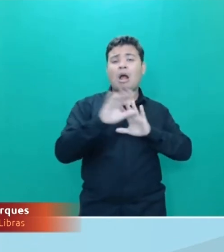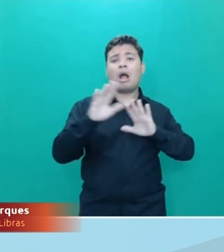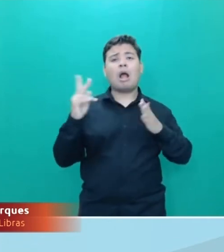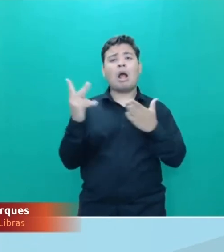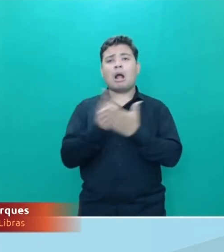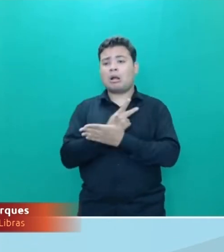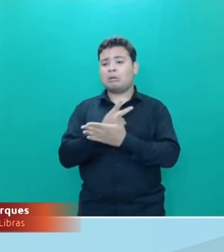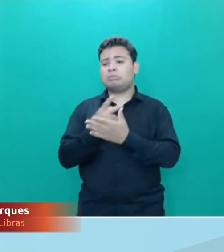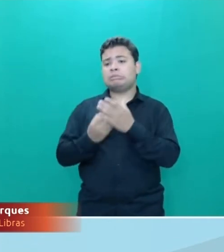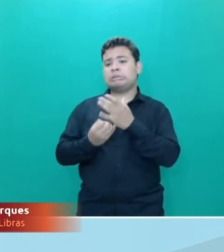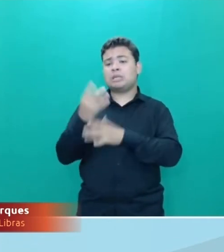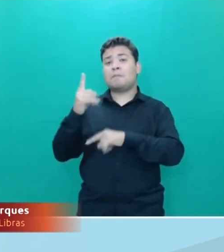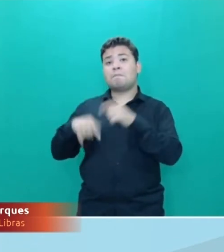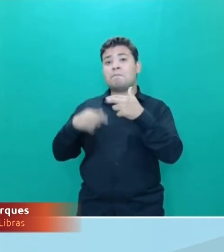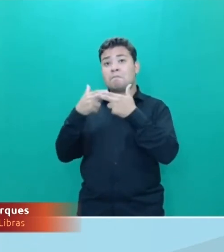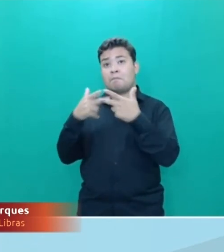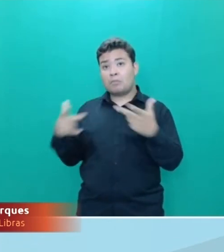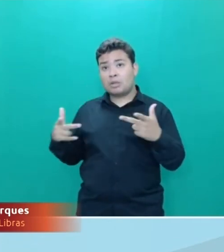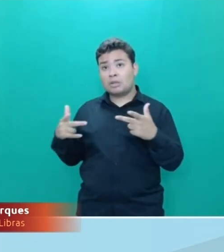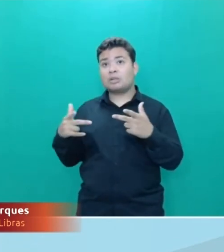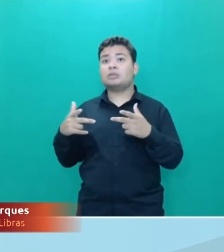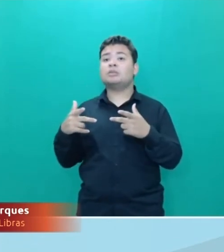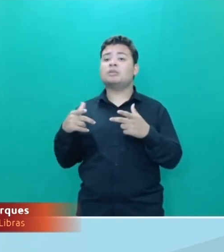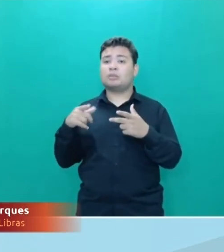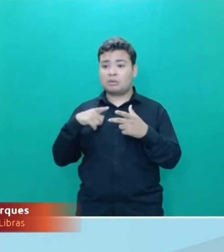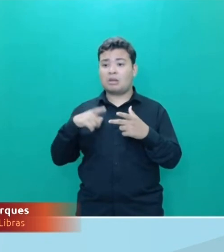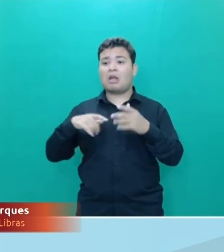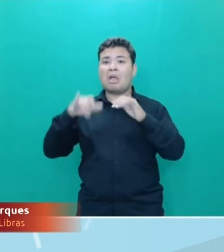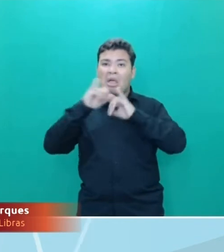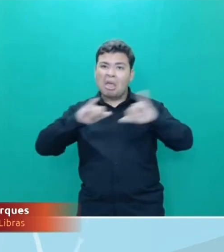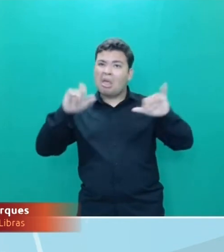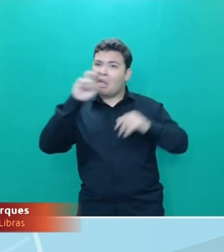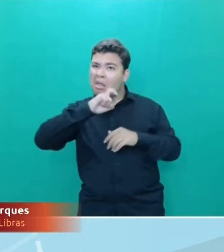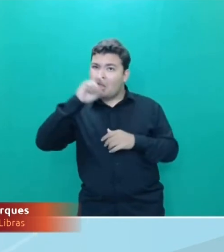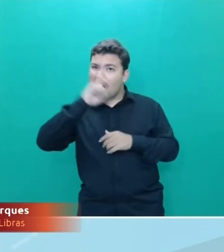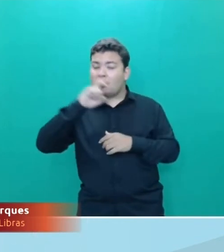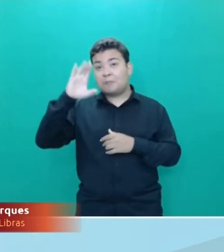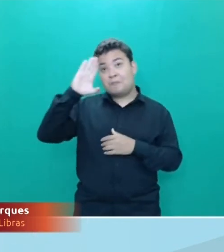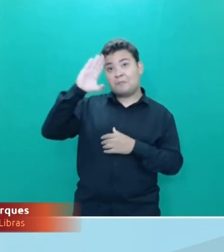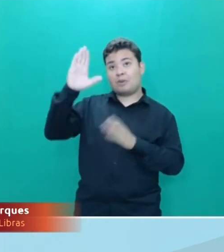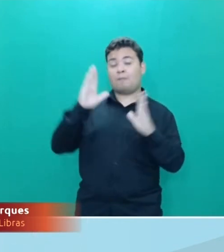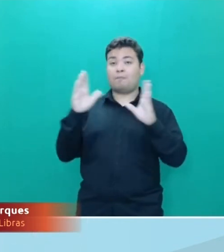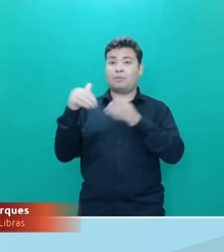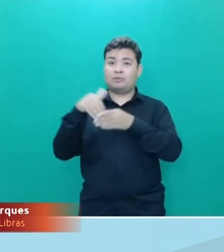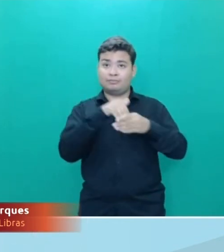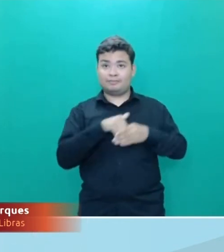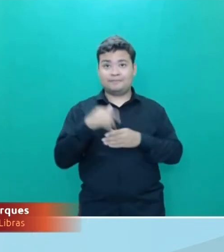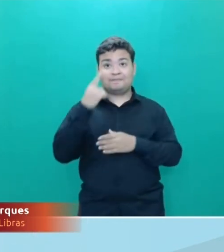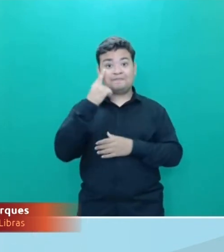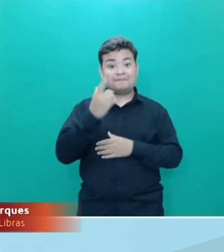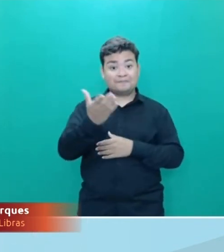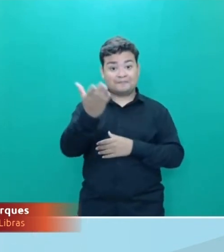para as campanhas de desinformação, principalmente durante as eleições. Confira.